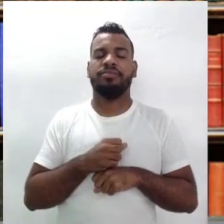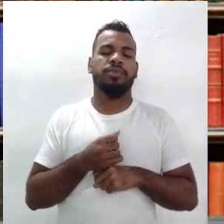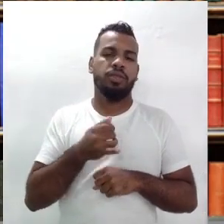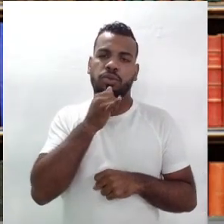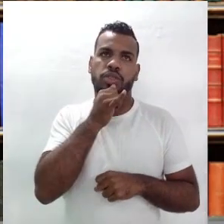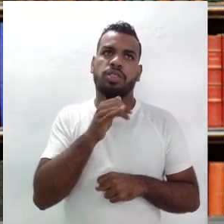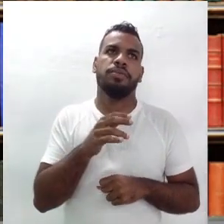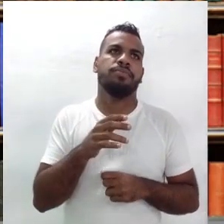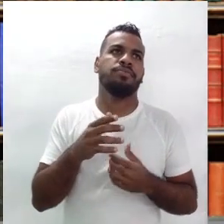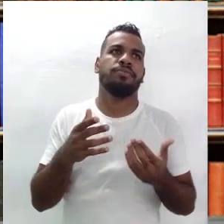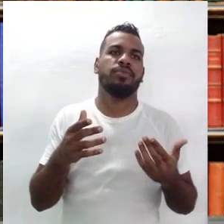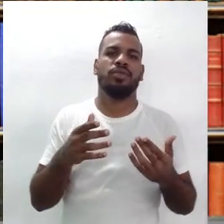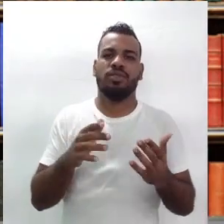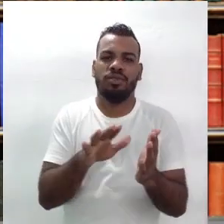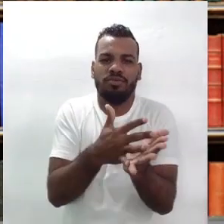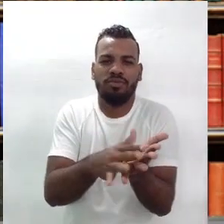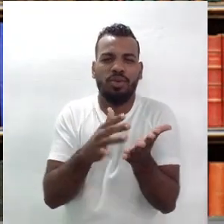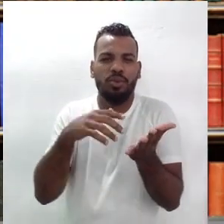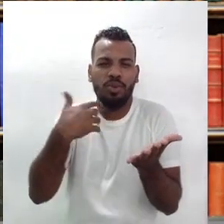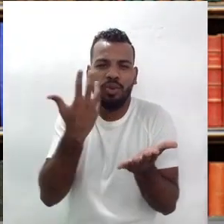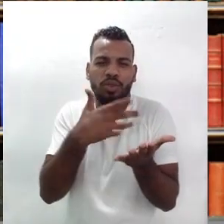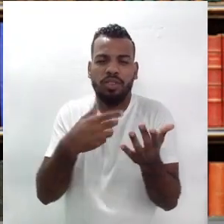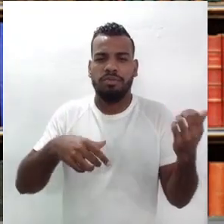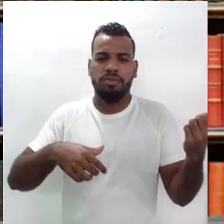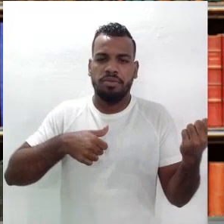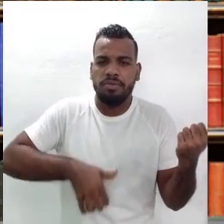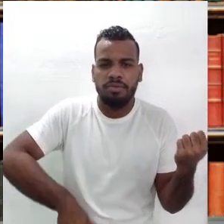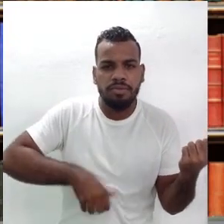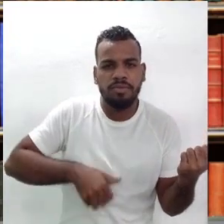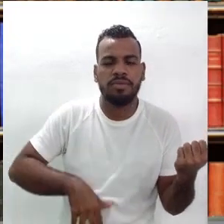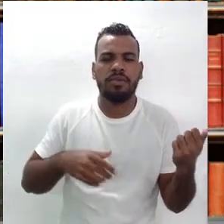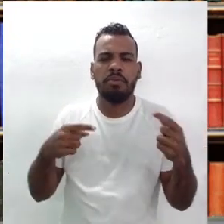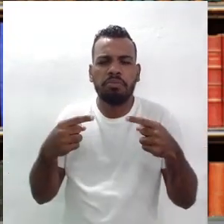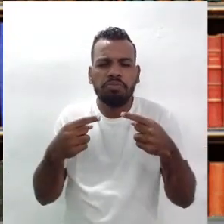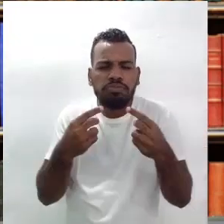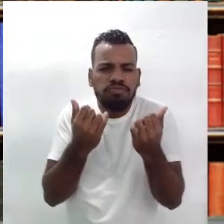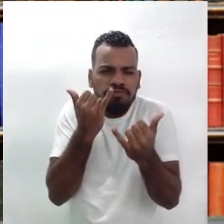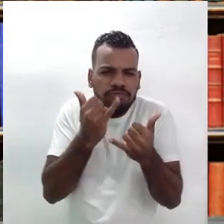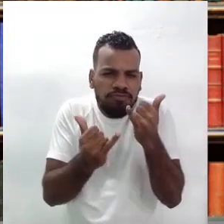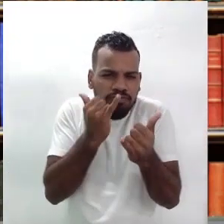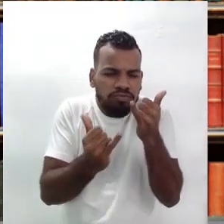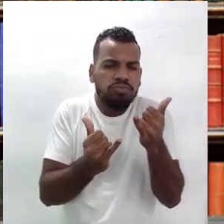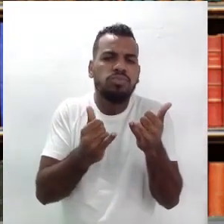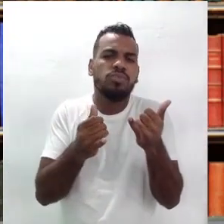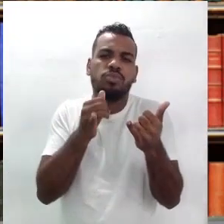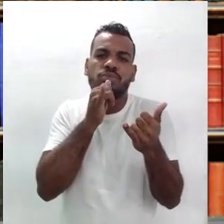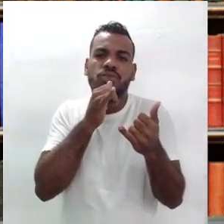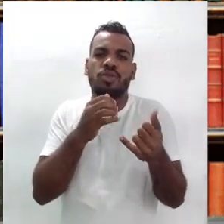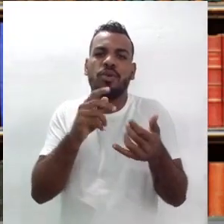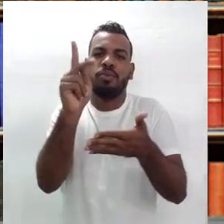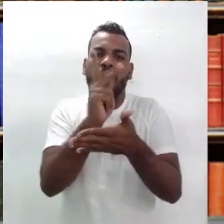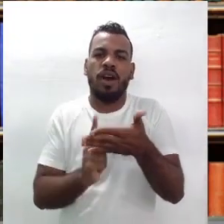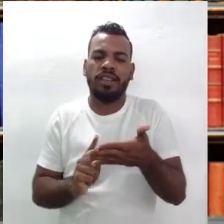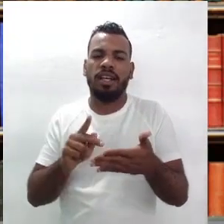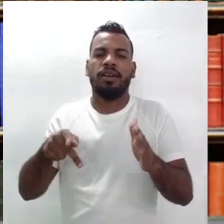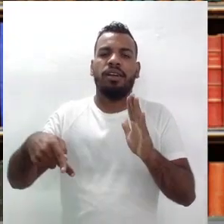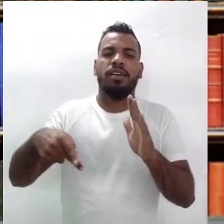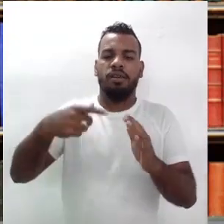o violeiro, ele se assemelha muito ao poeta trovador.